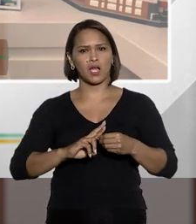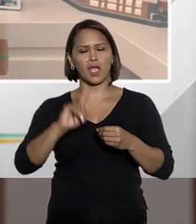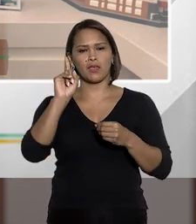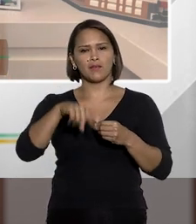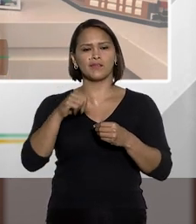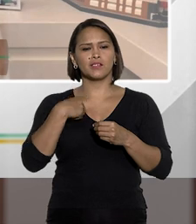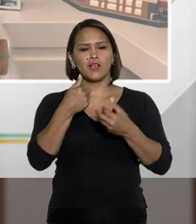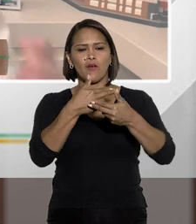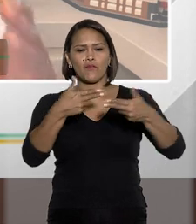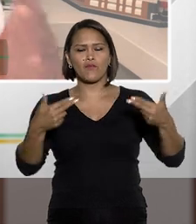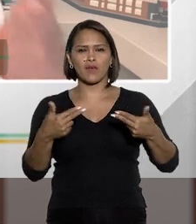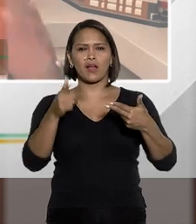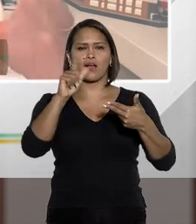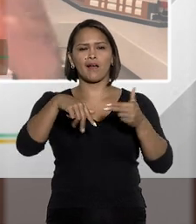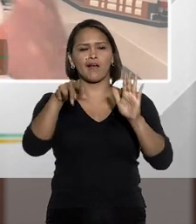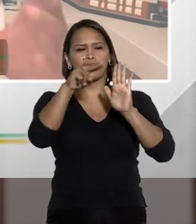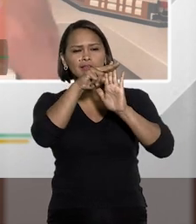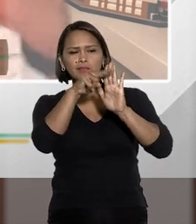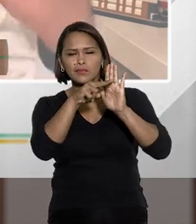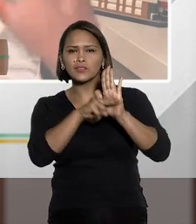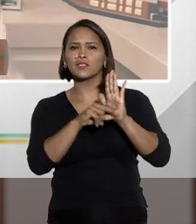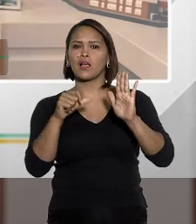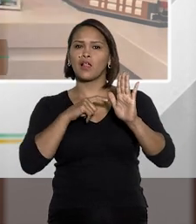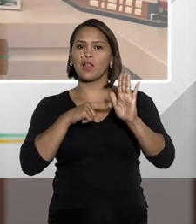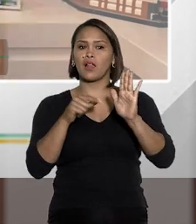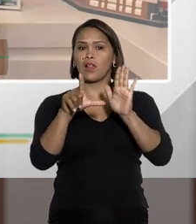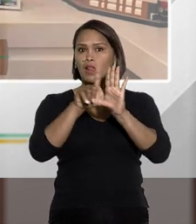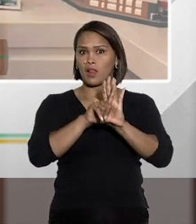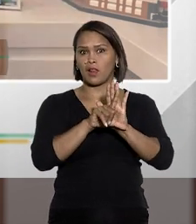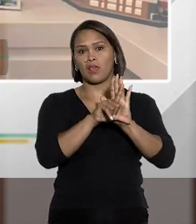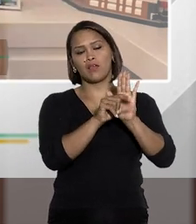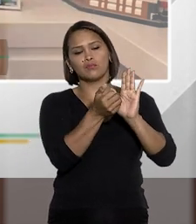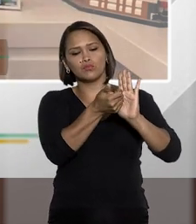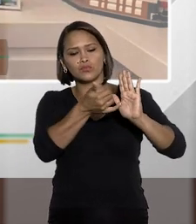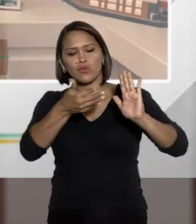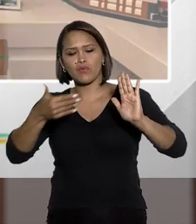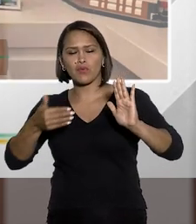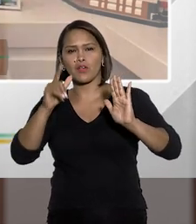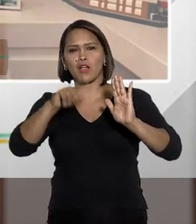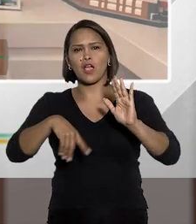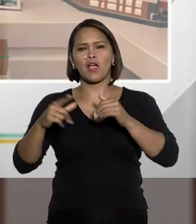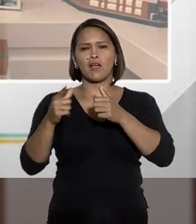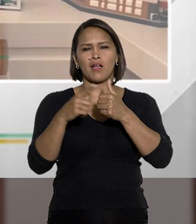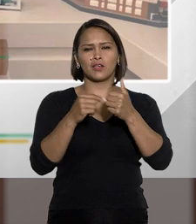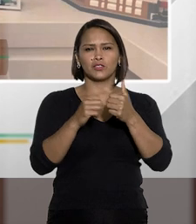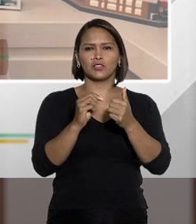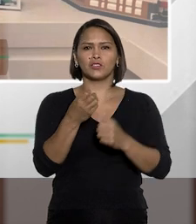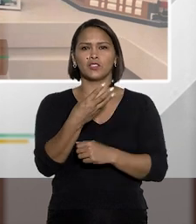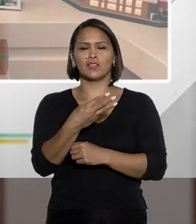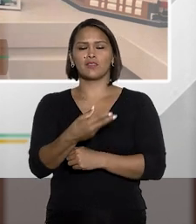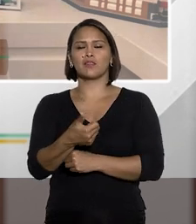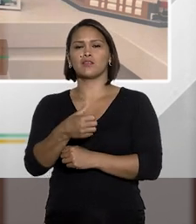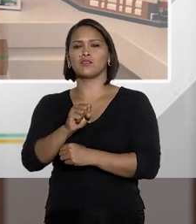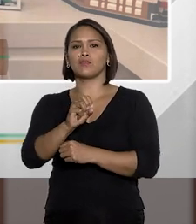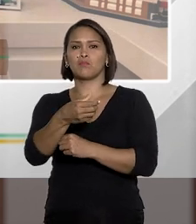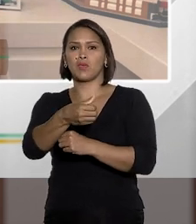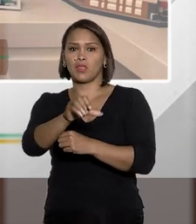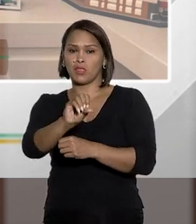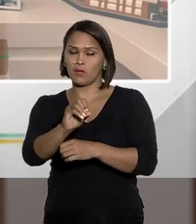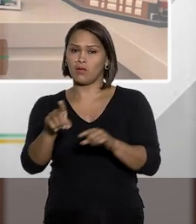autoridade são várias figuras previstas ao longo dos vários artigos da lei